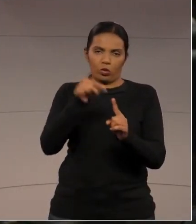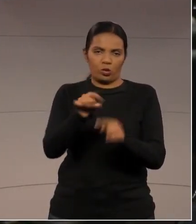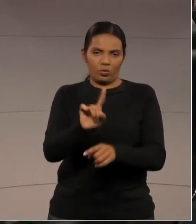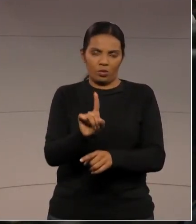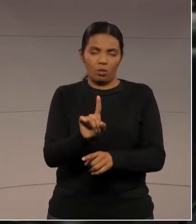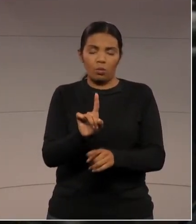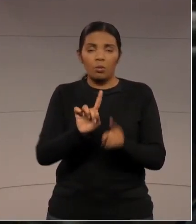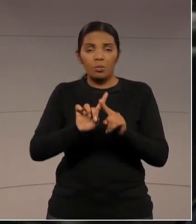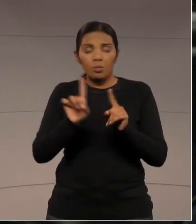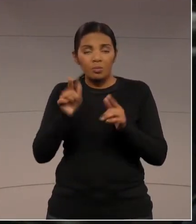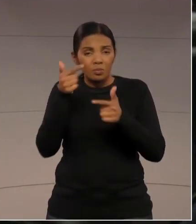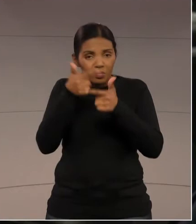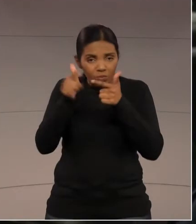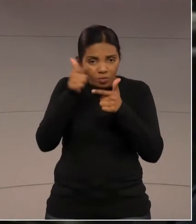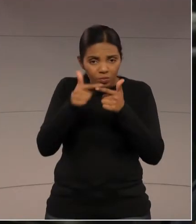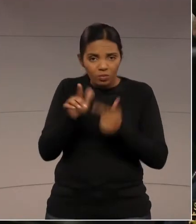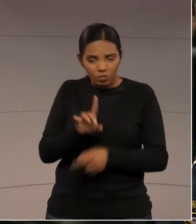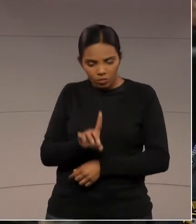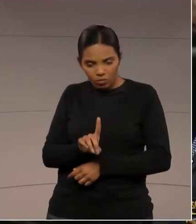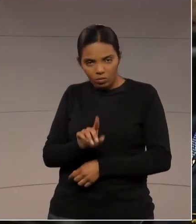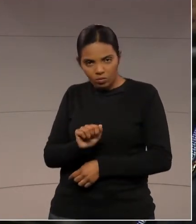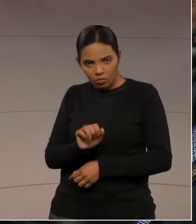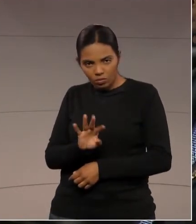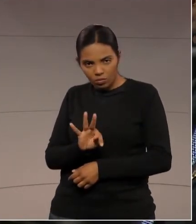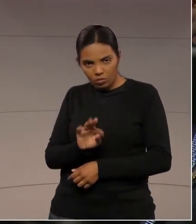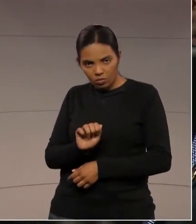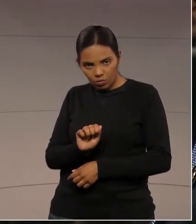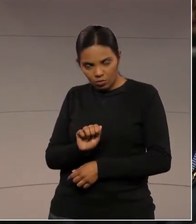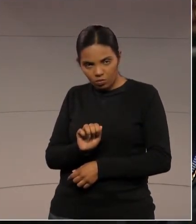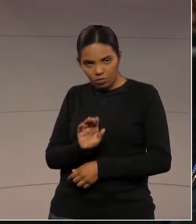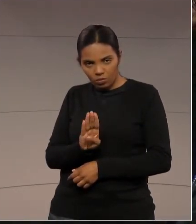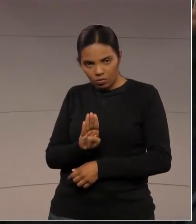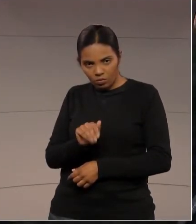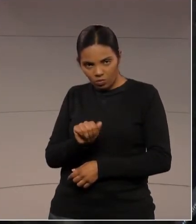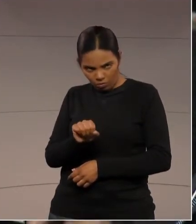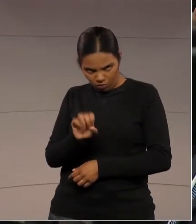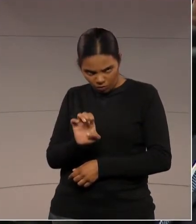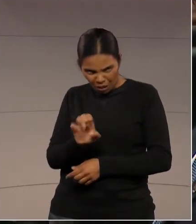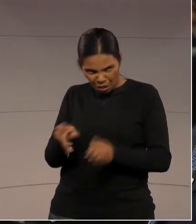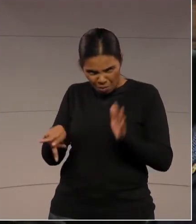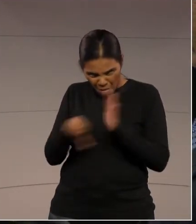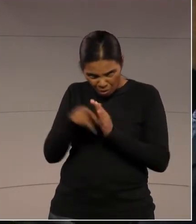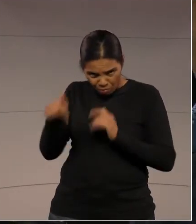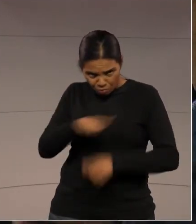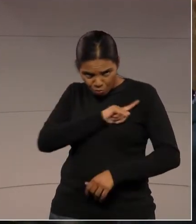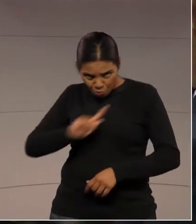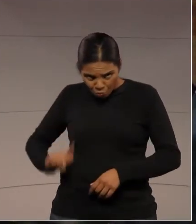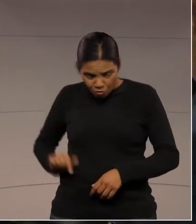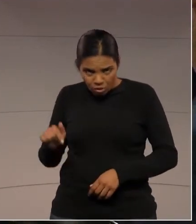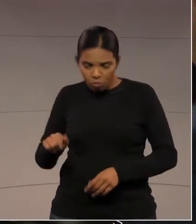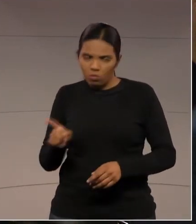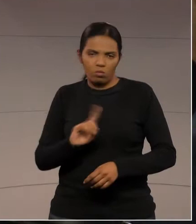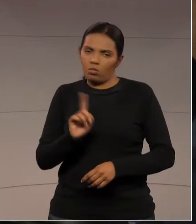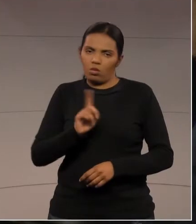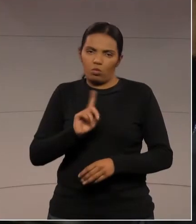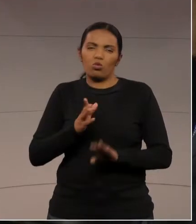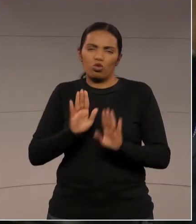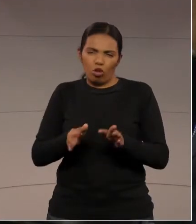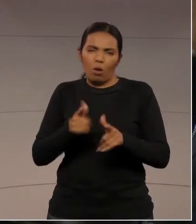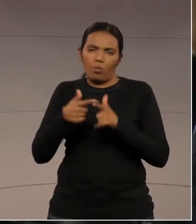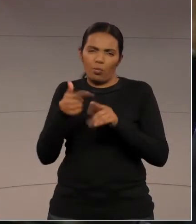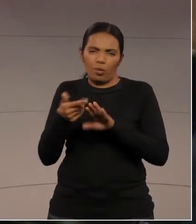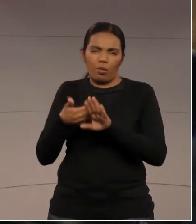Esse problema de data base não é, com certeza, foi do governo atual, mas é o governo atual que ele pode resolver.